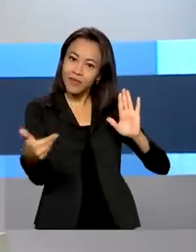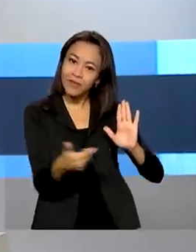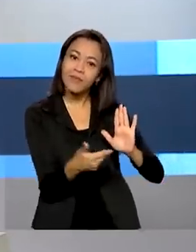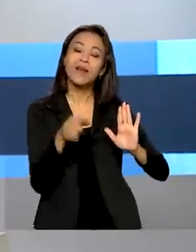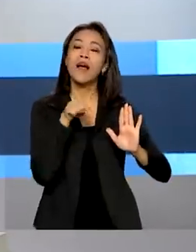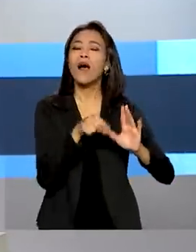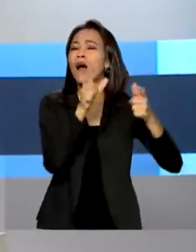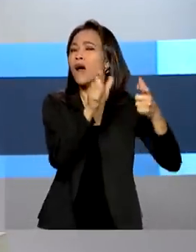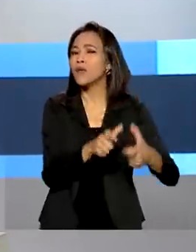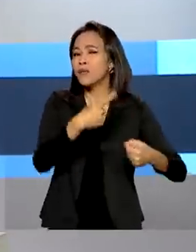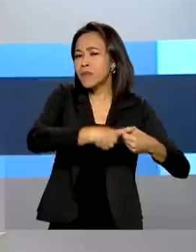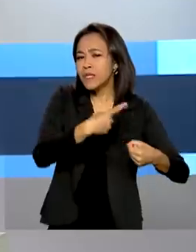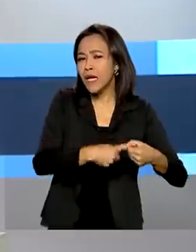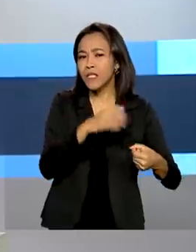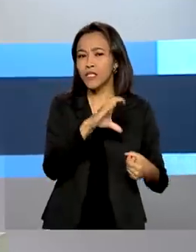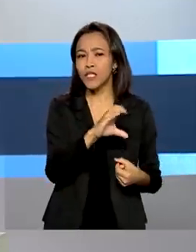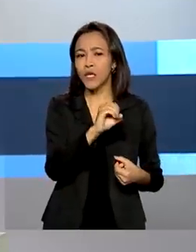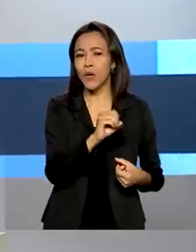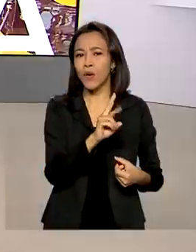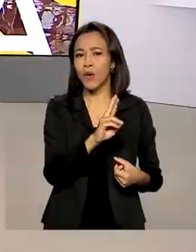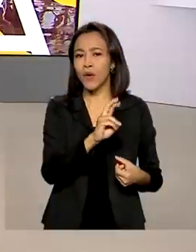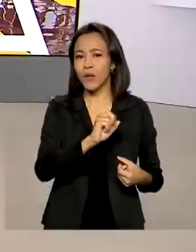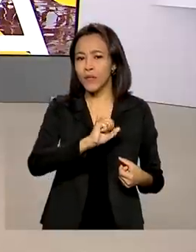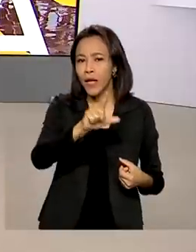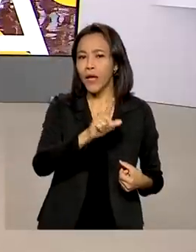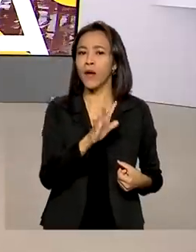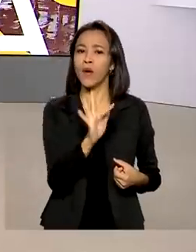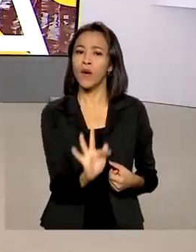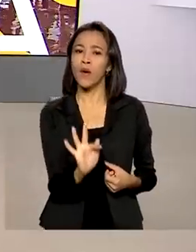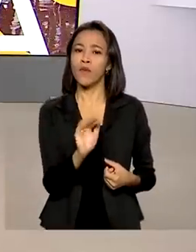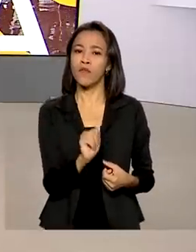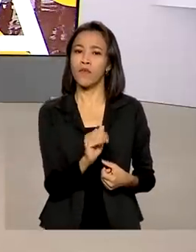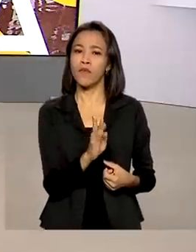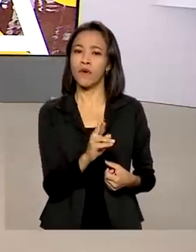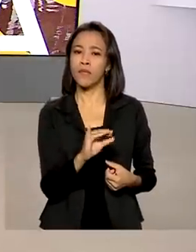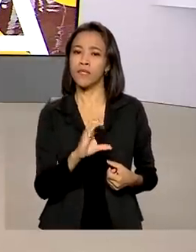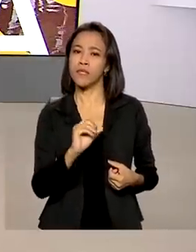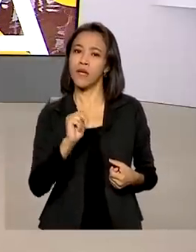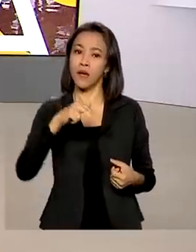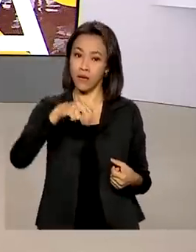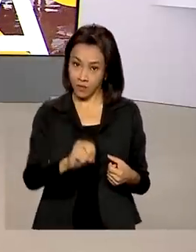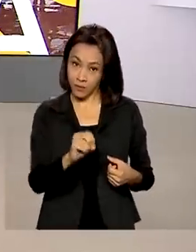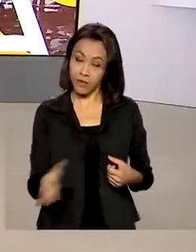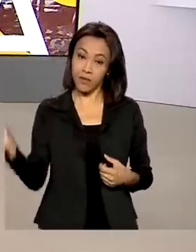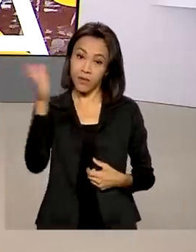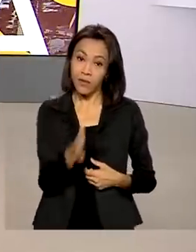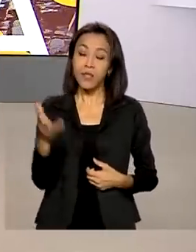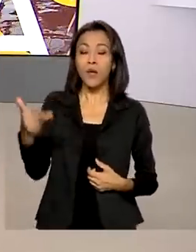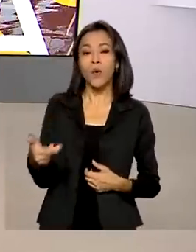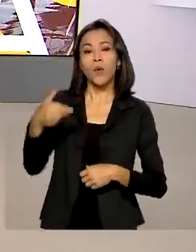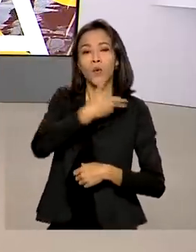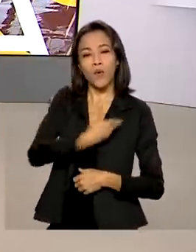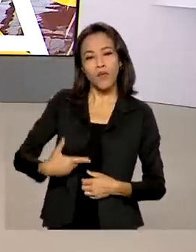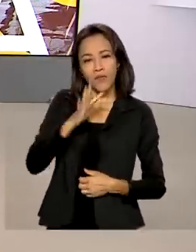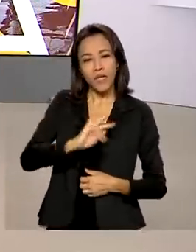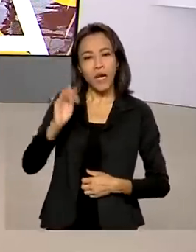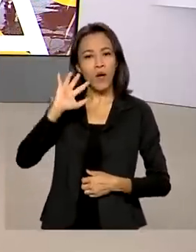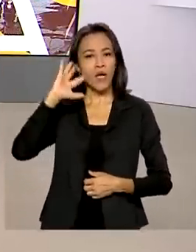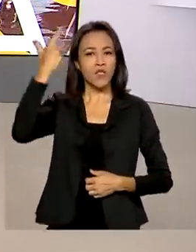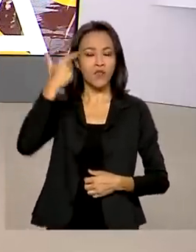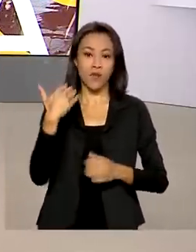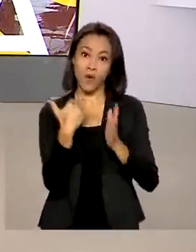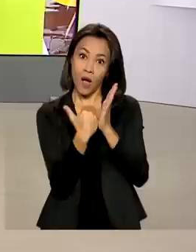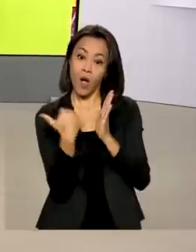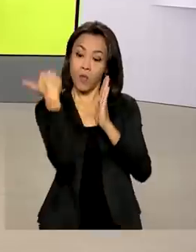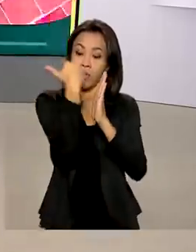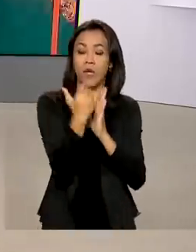município mineiro de Coronel Fabriciano. E para facilitar a compra da casa própria, o governo federal decidiu aumentar o valor do desconto